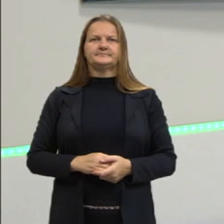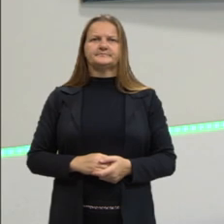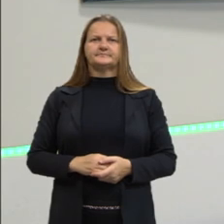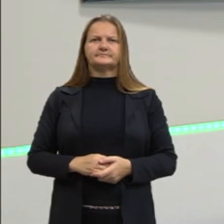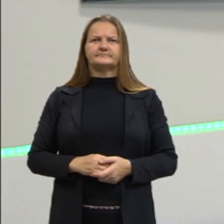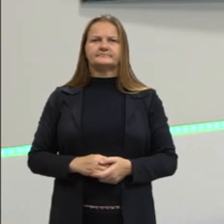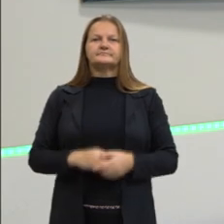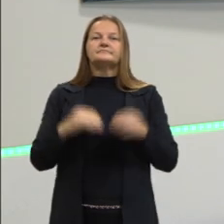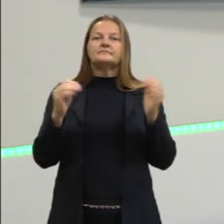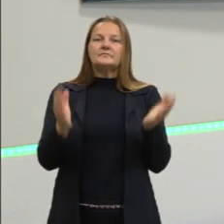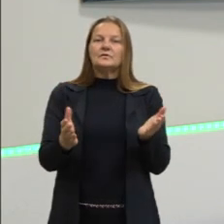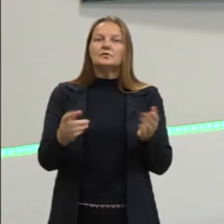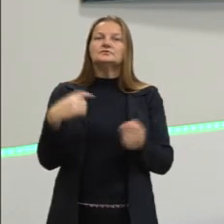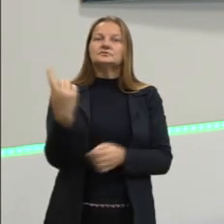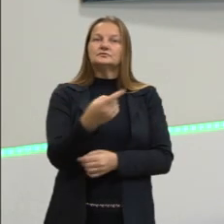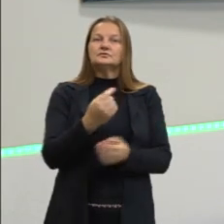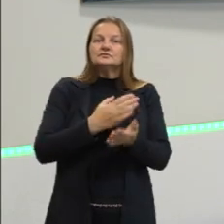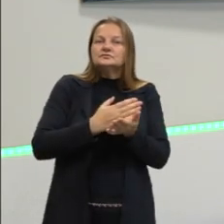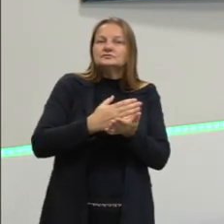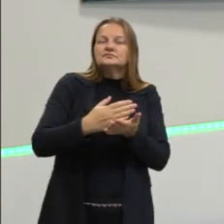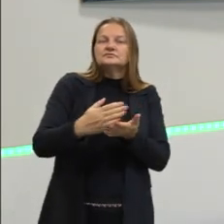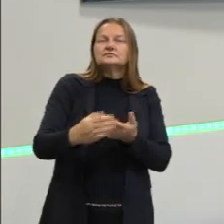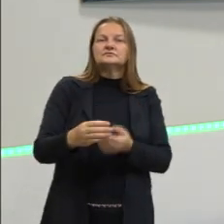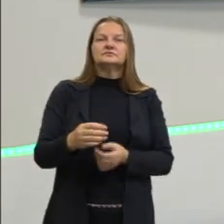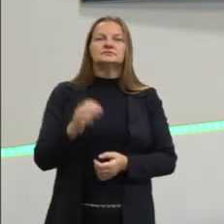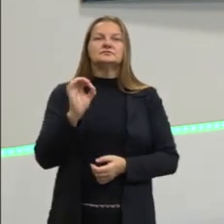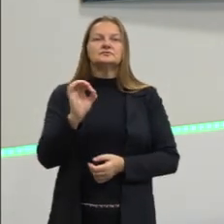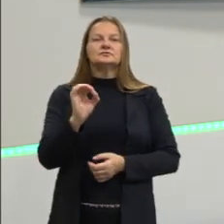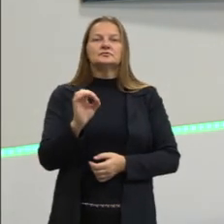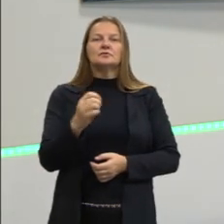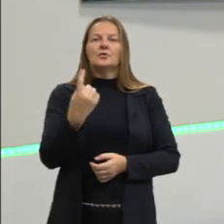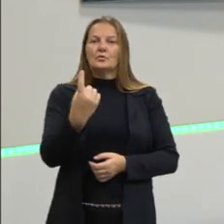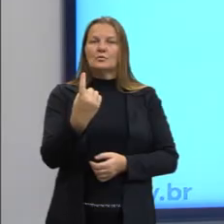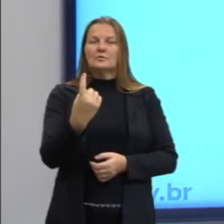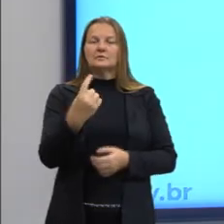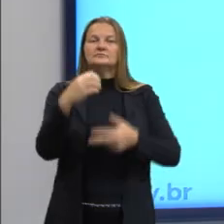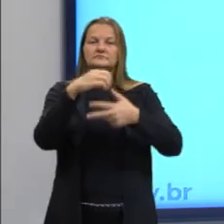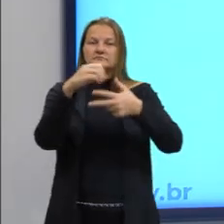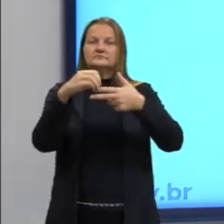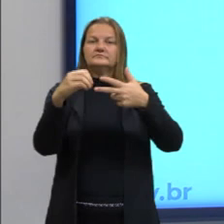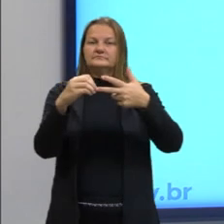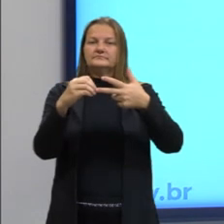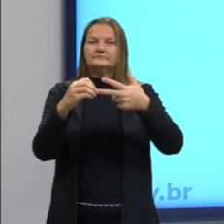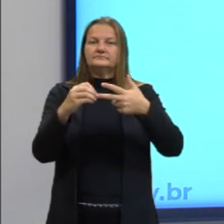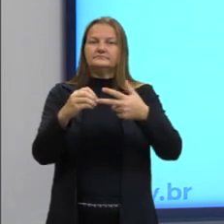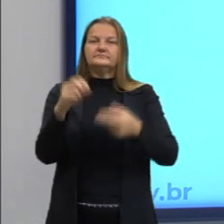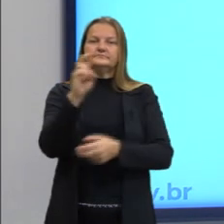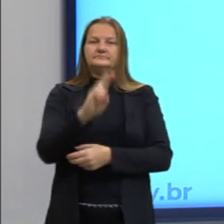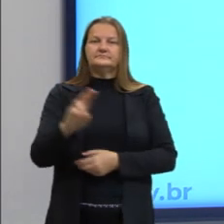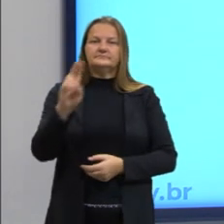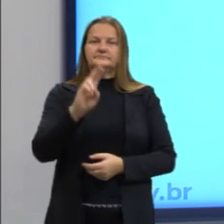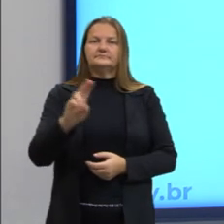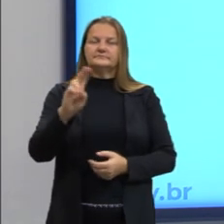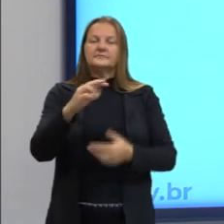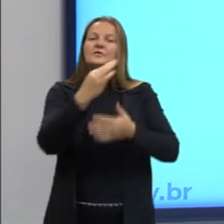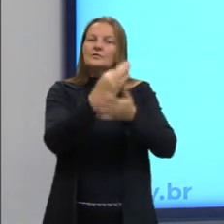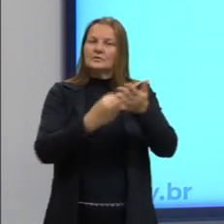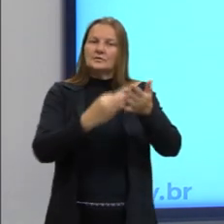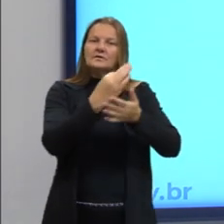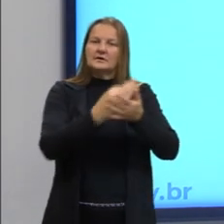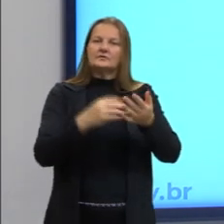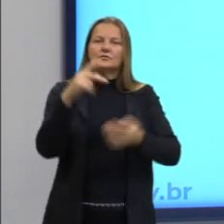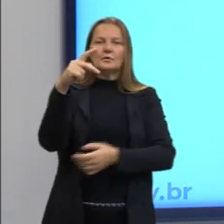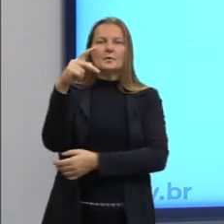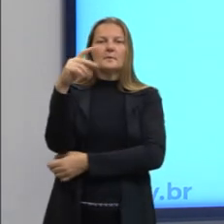Hoje nós vamos começar, então, aqui, já diretamente com uma das questões que utiliza um